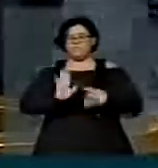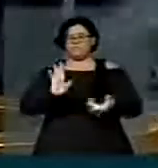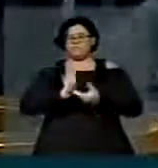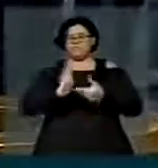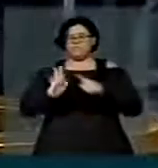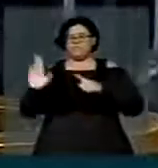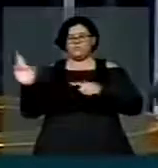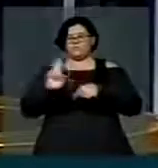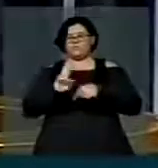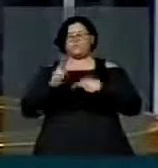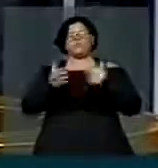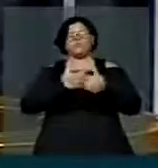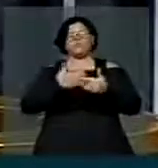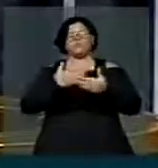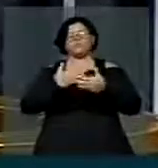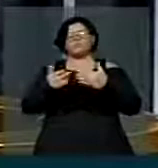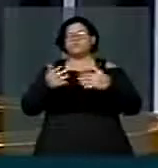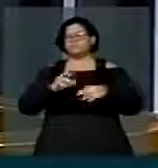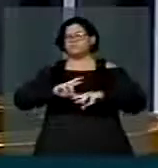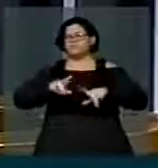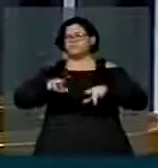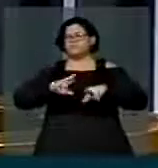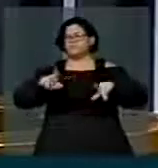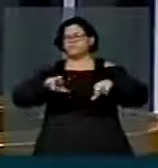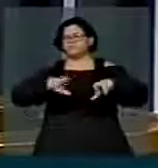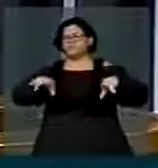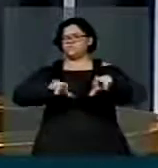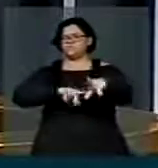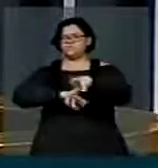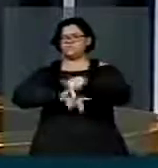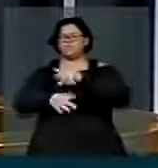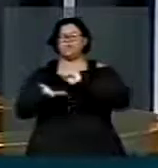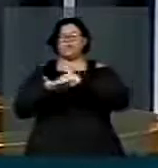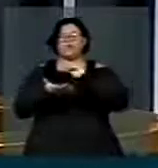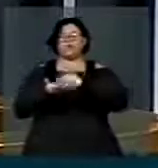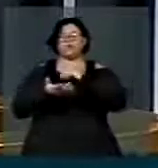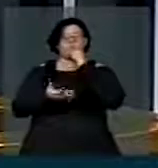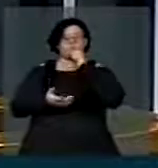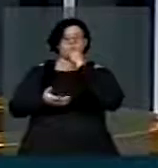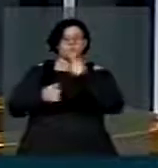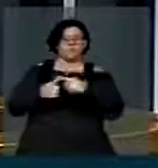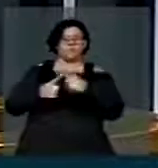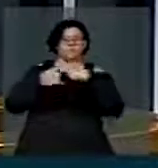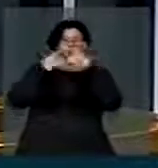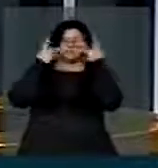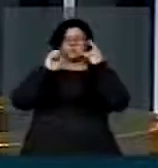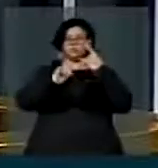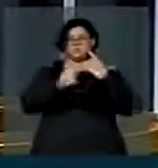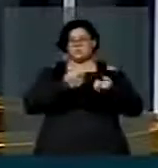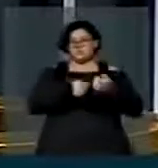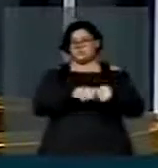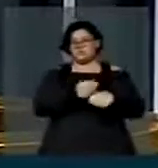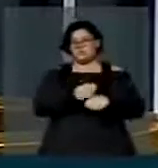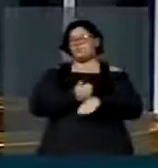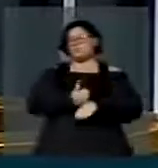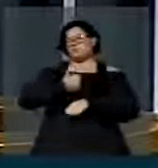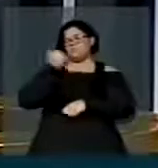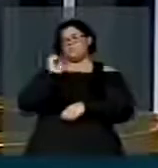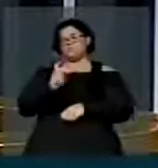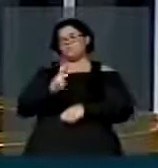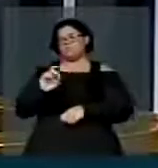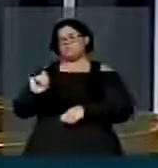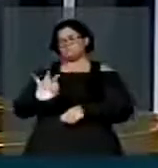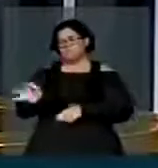representação desproporcional, inchada pelo poder econômico, resultante do investimento